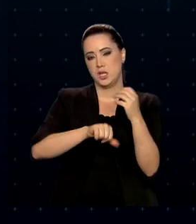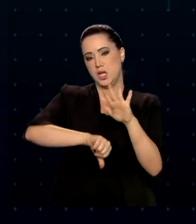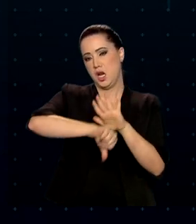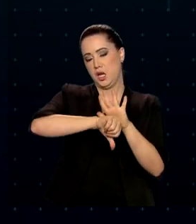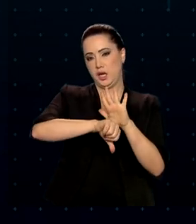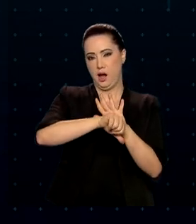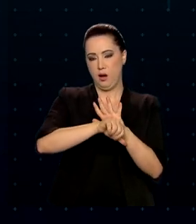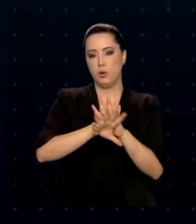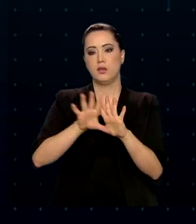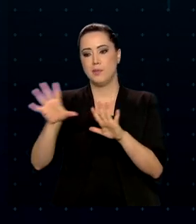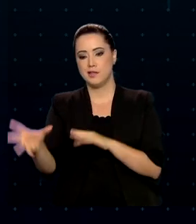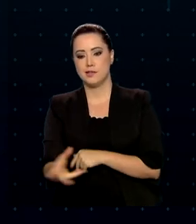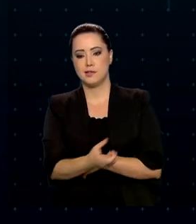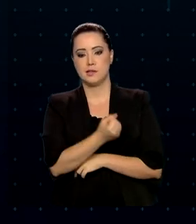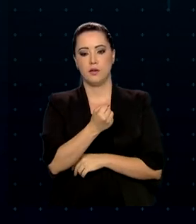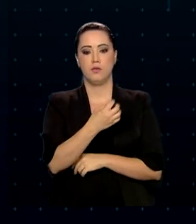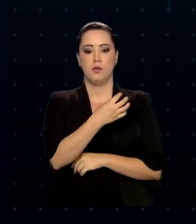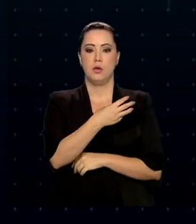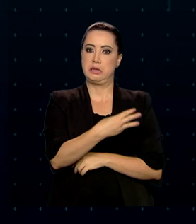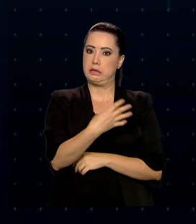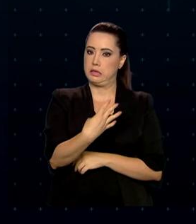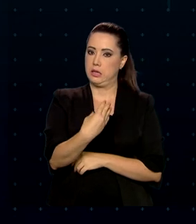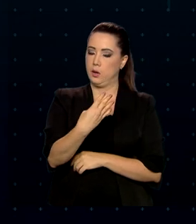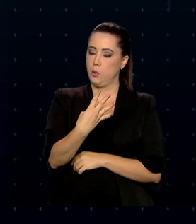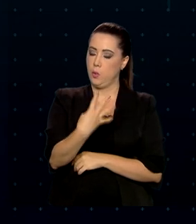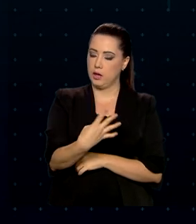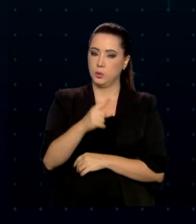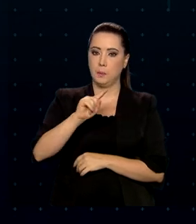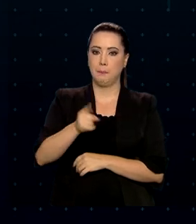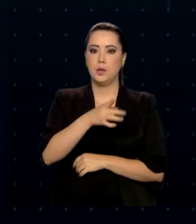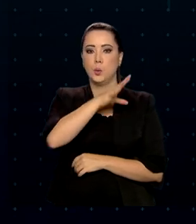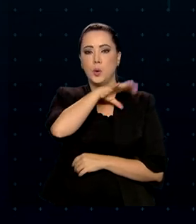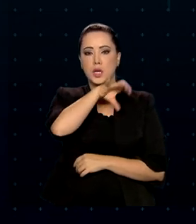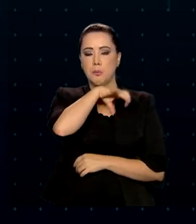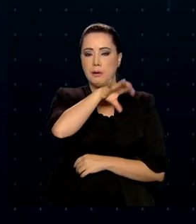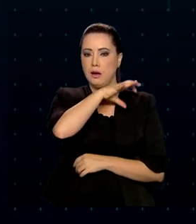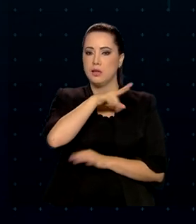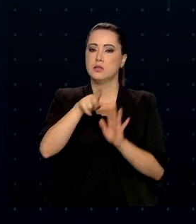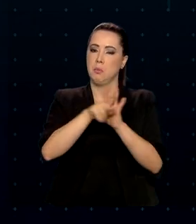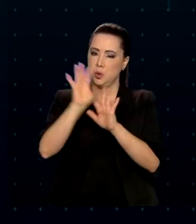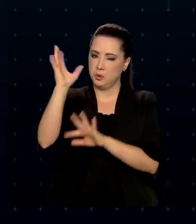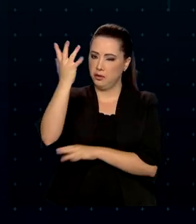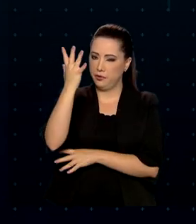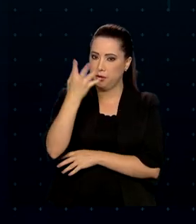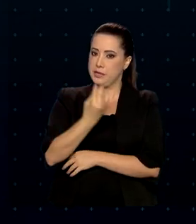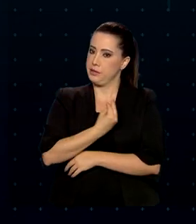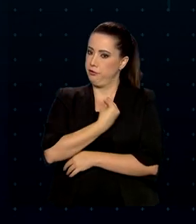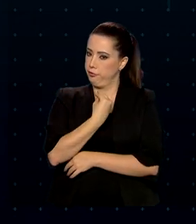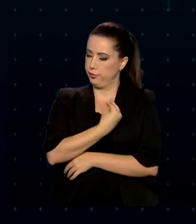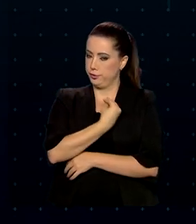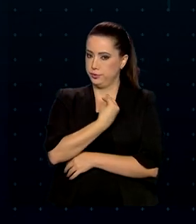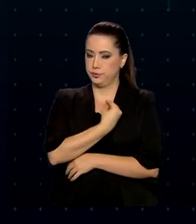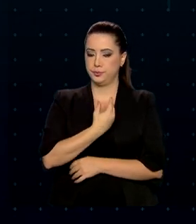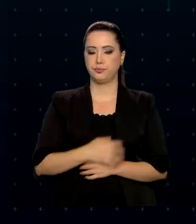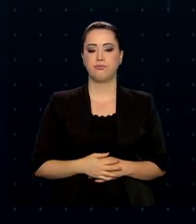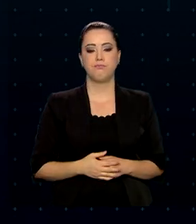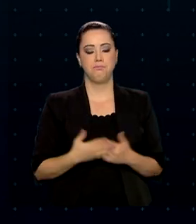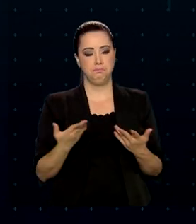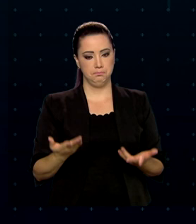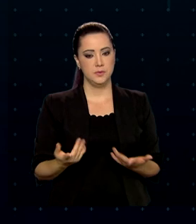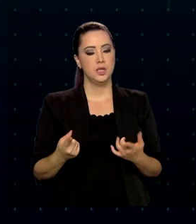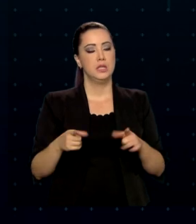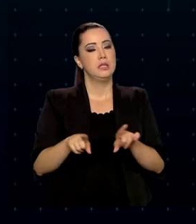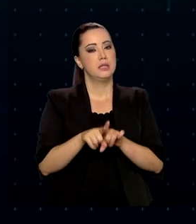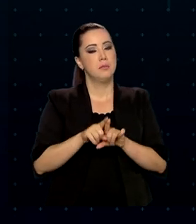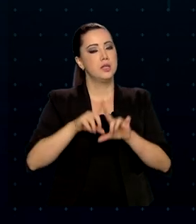mil animais silvestres vivos. Com a fiscalização de trânsito e a orientação a motoristas, a Polícia Rodoviária Federal registrou uma